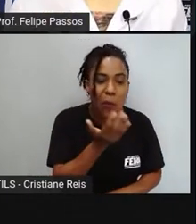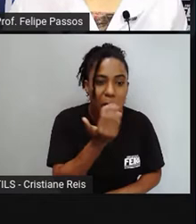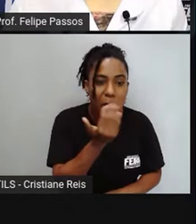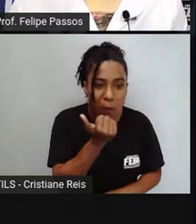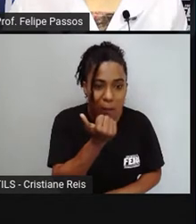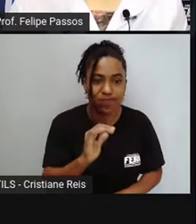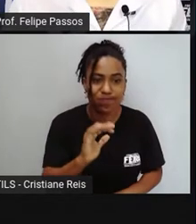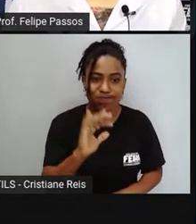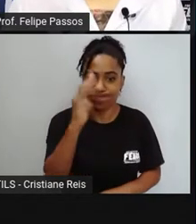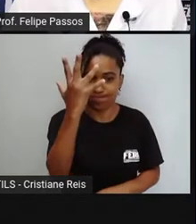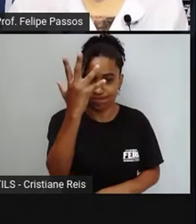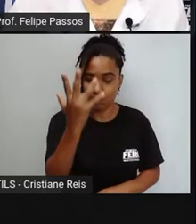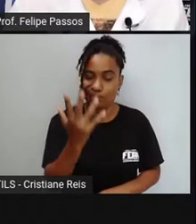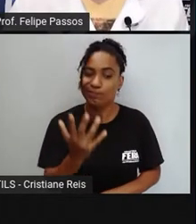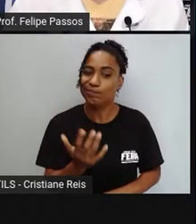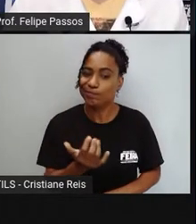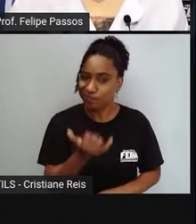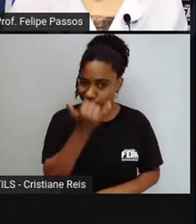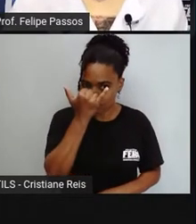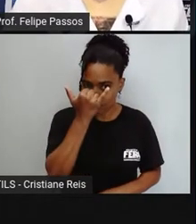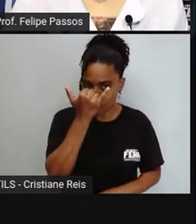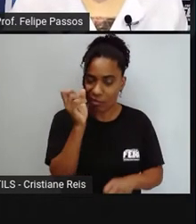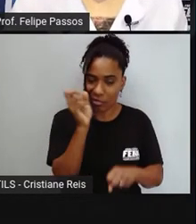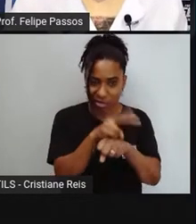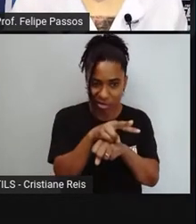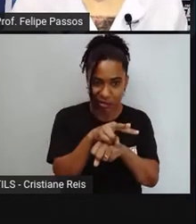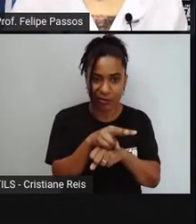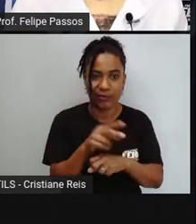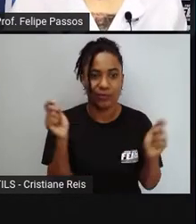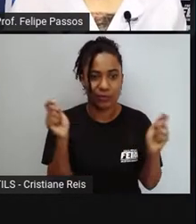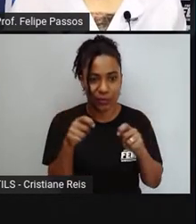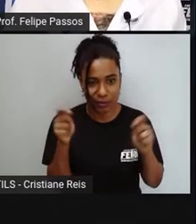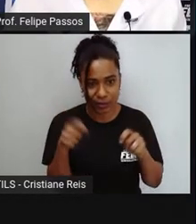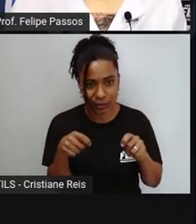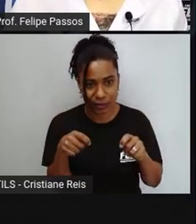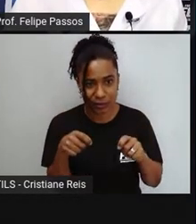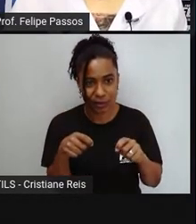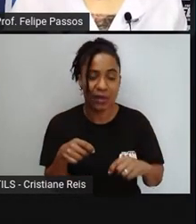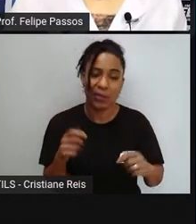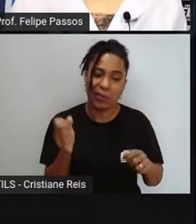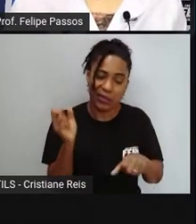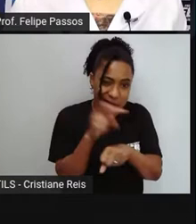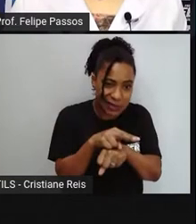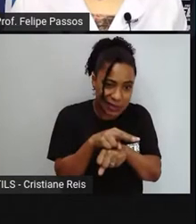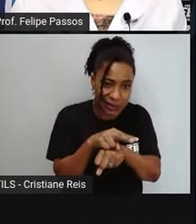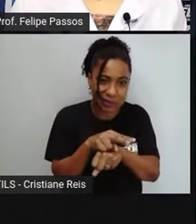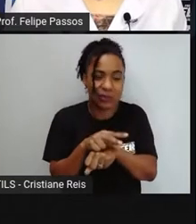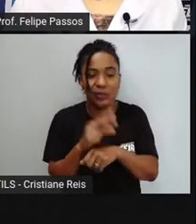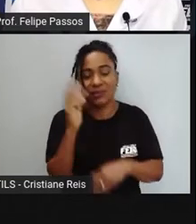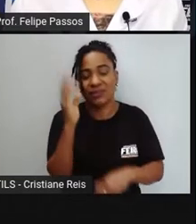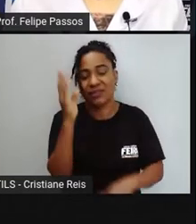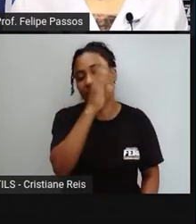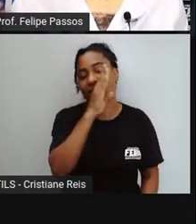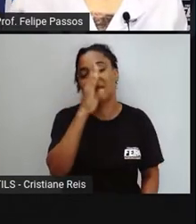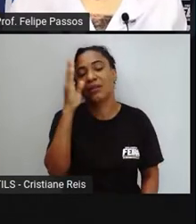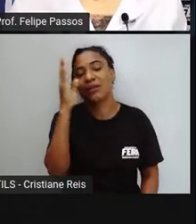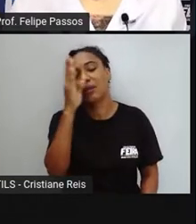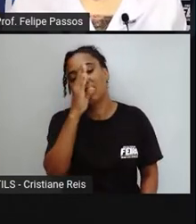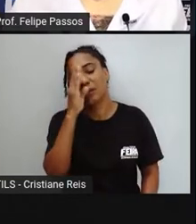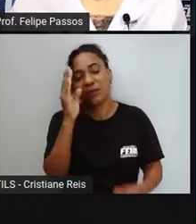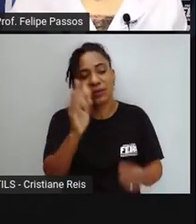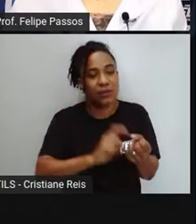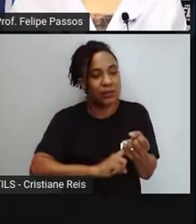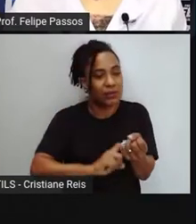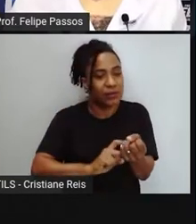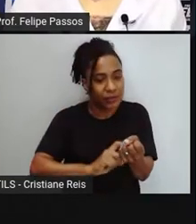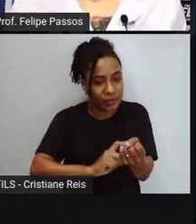envenenamento, certo? E esse envenenamento, ele pode ser desde leve até grave. Pode causar uma irritação ou pode fazer com